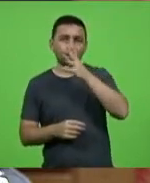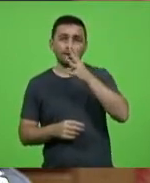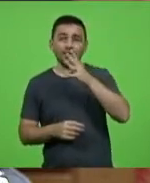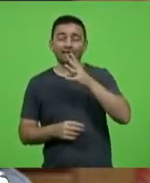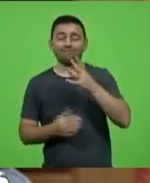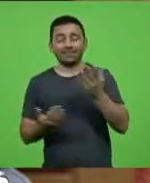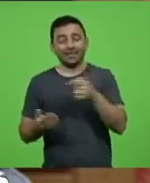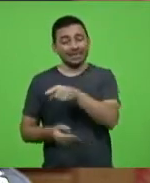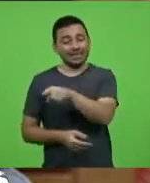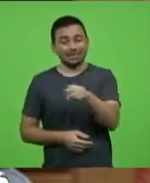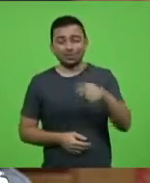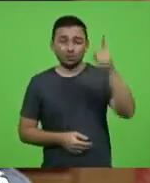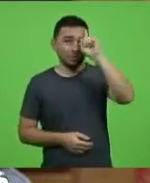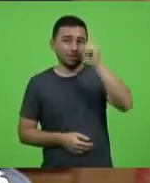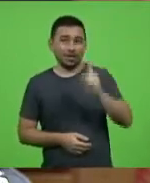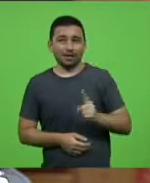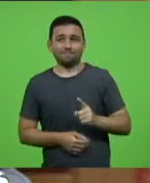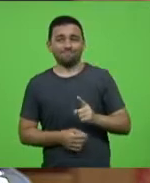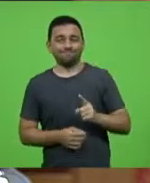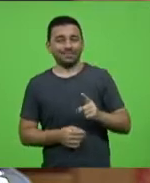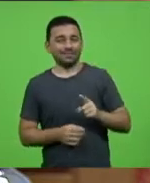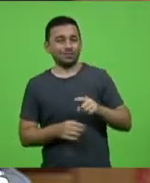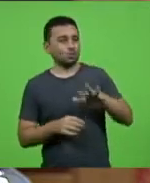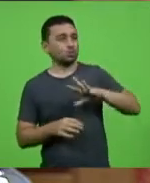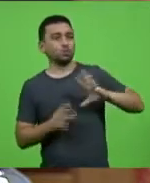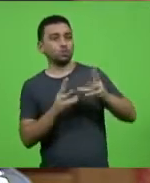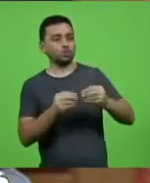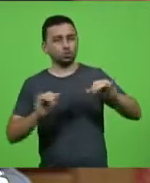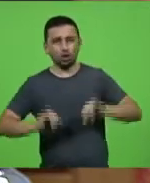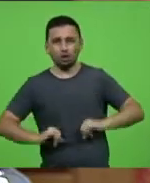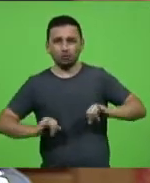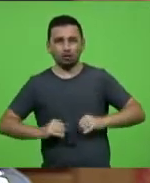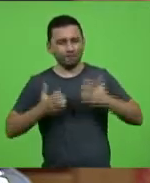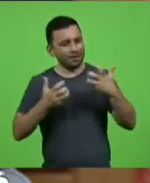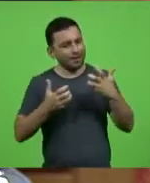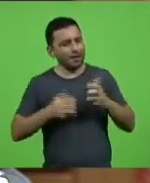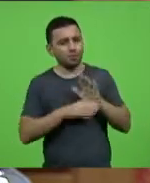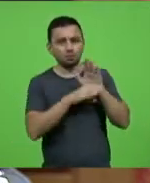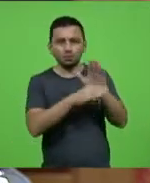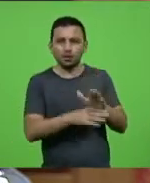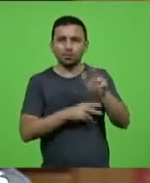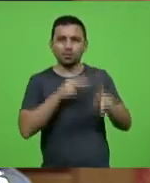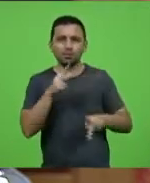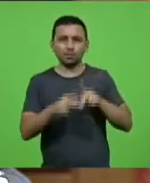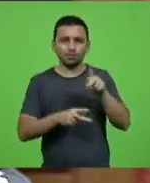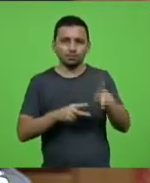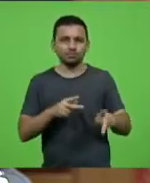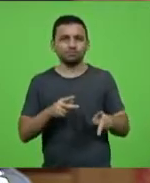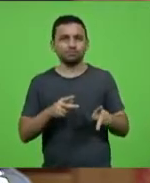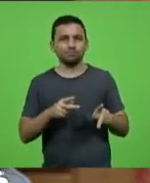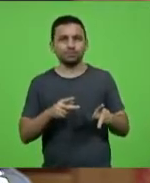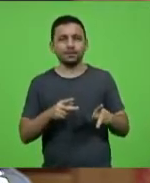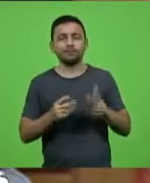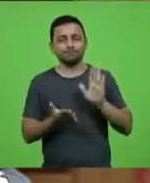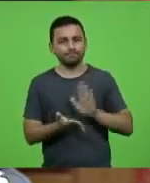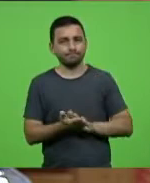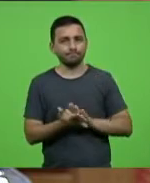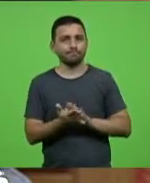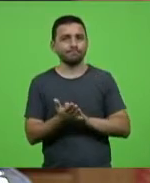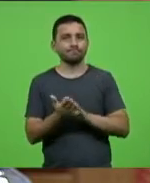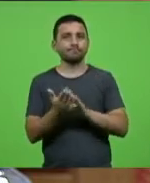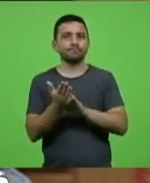um briga, luta, sofre pela sua gente, pelo seu povo. Então, ao parabenizar